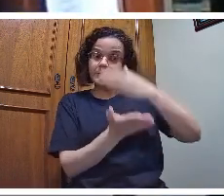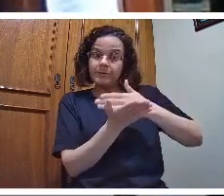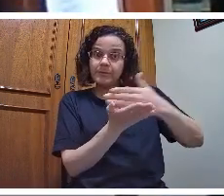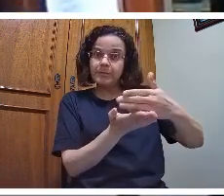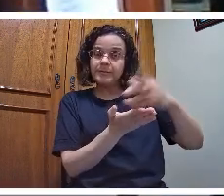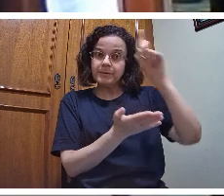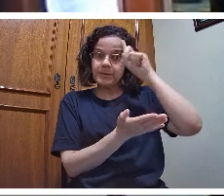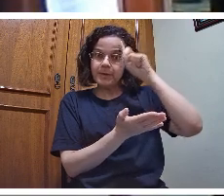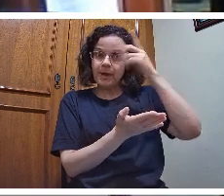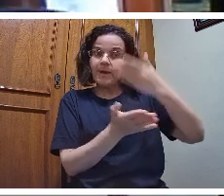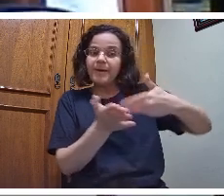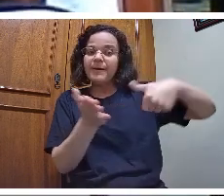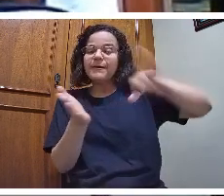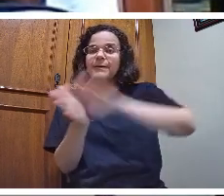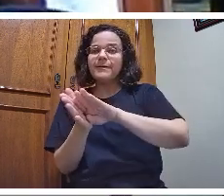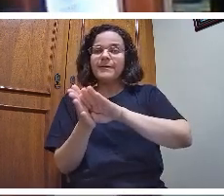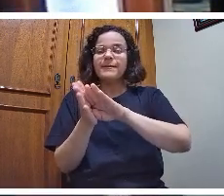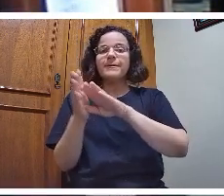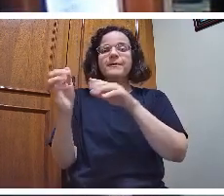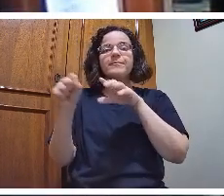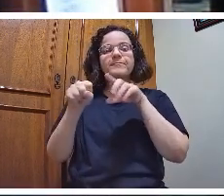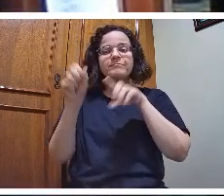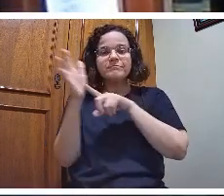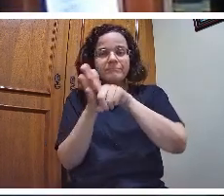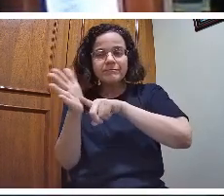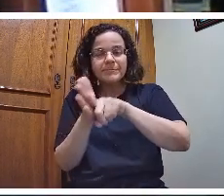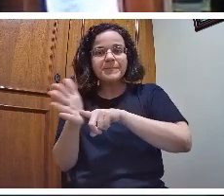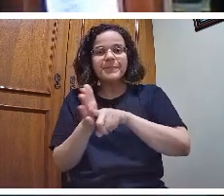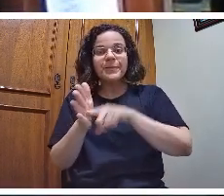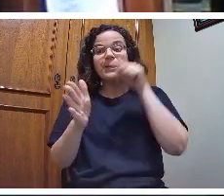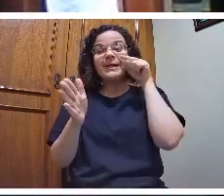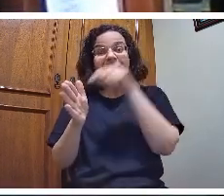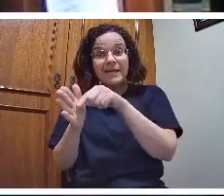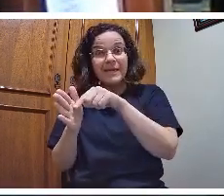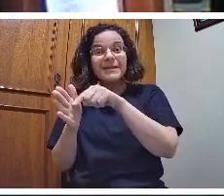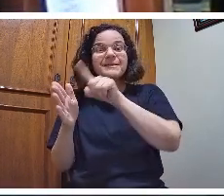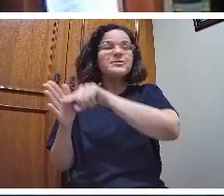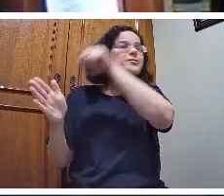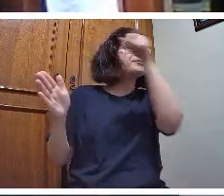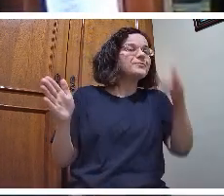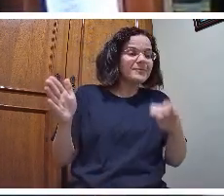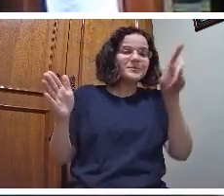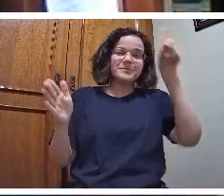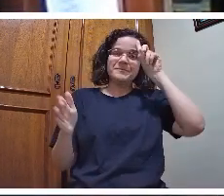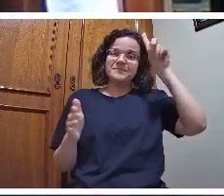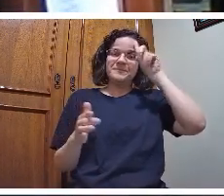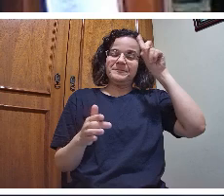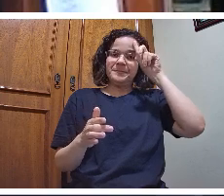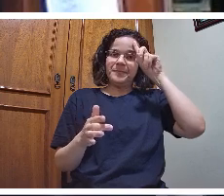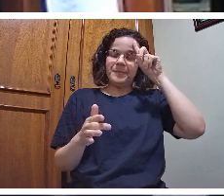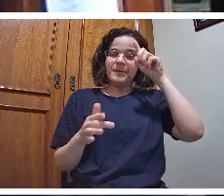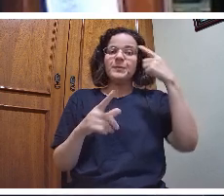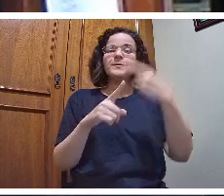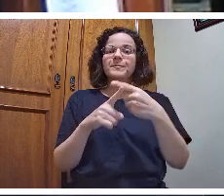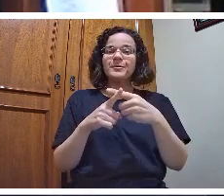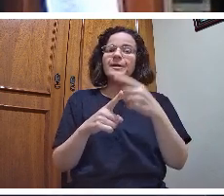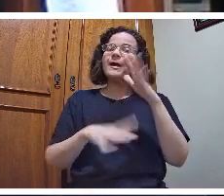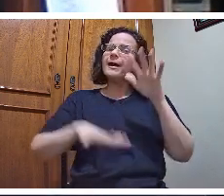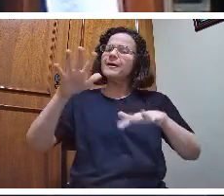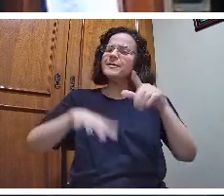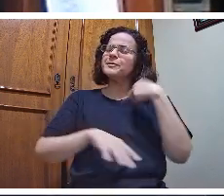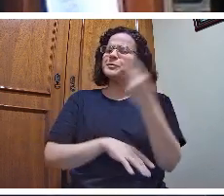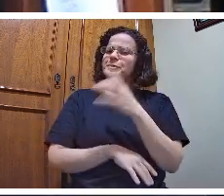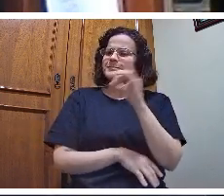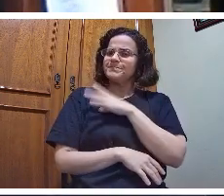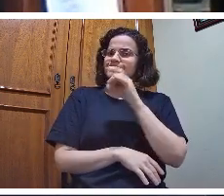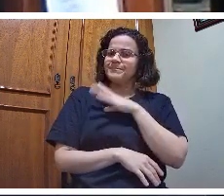científico, para que o científico se torne cotidiano. Nós temos um certo receio do cotidiano, do senso comum,